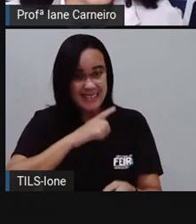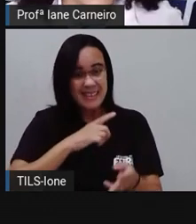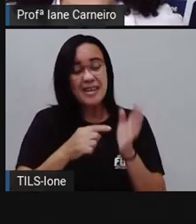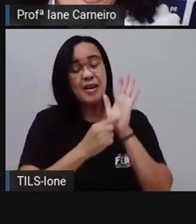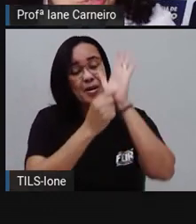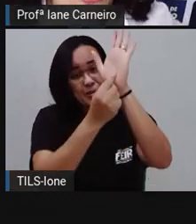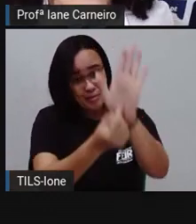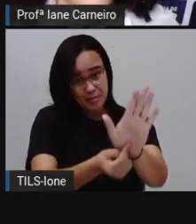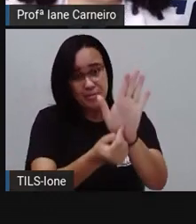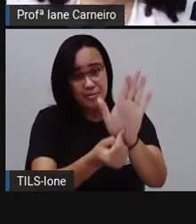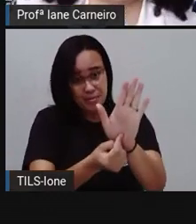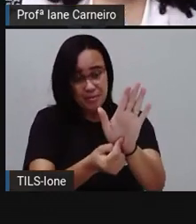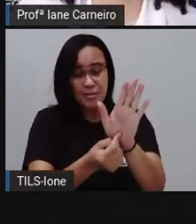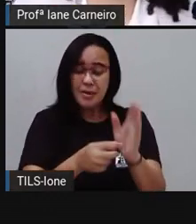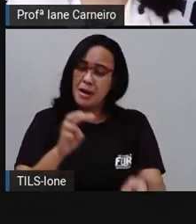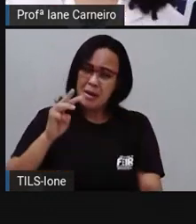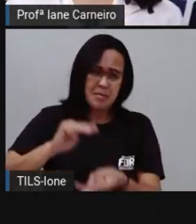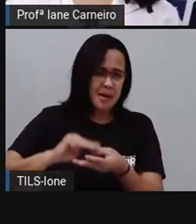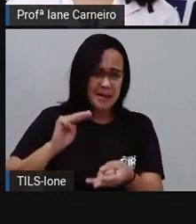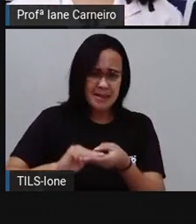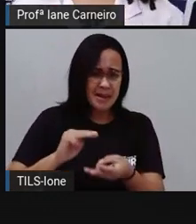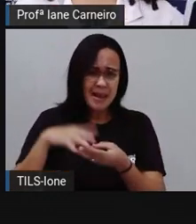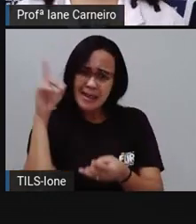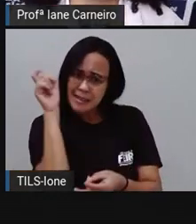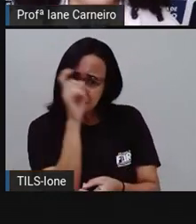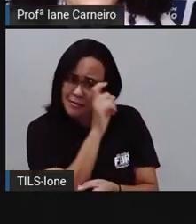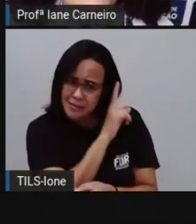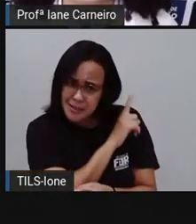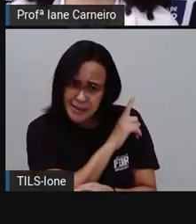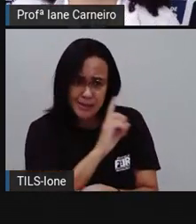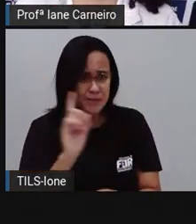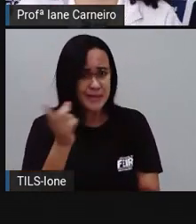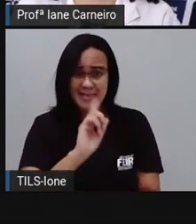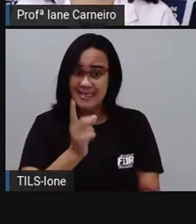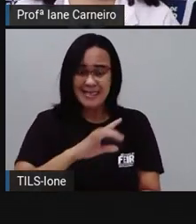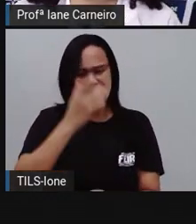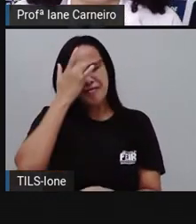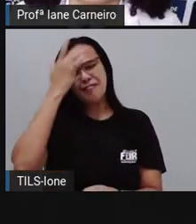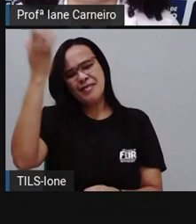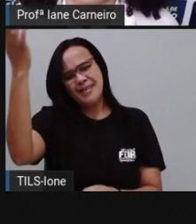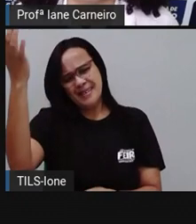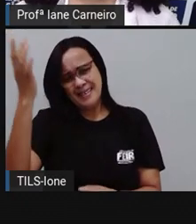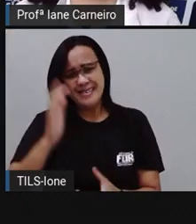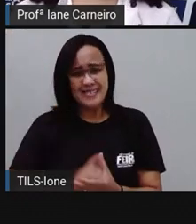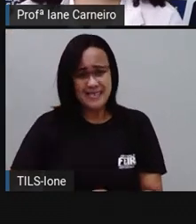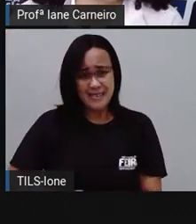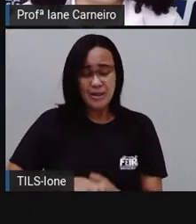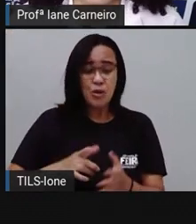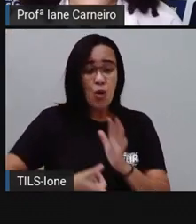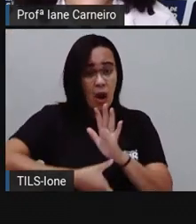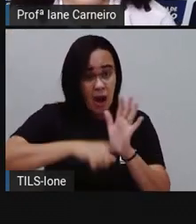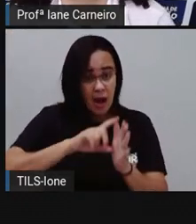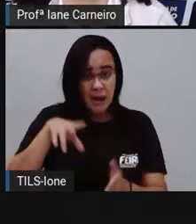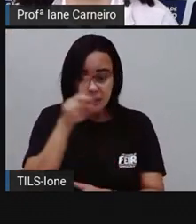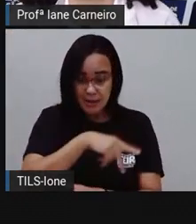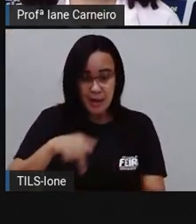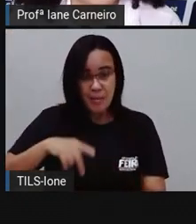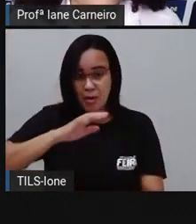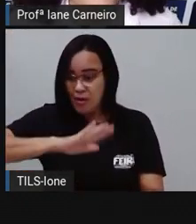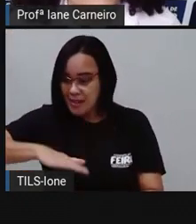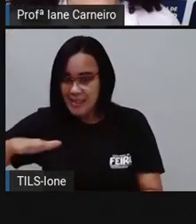matemática não é difícil, né? Quando a Pró era criança, a Pró ficava com medo de matemática. Mas matemática não é